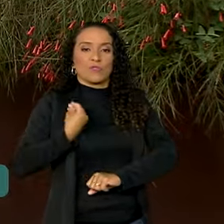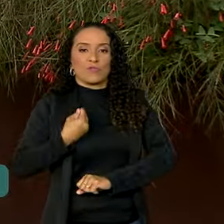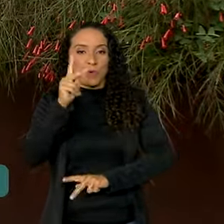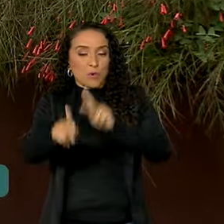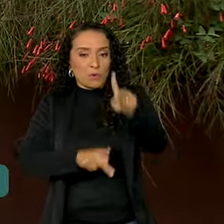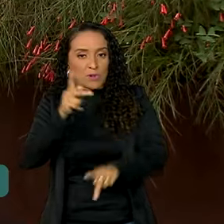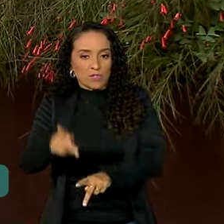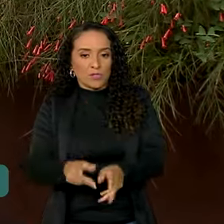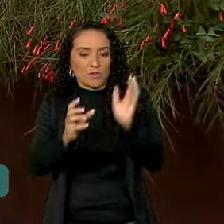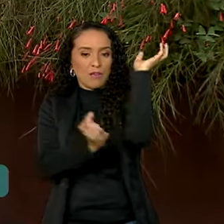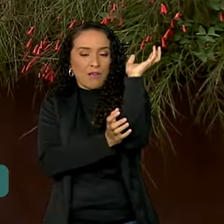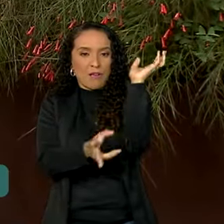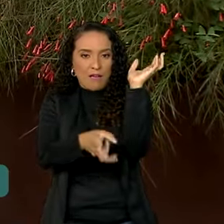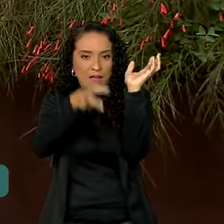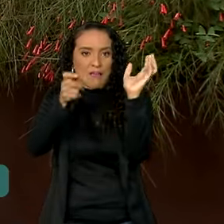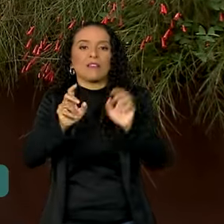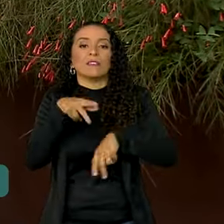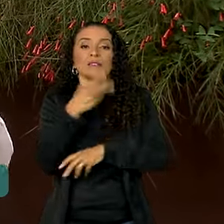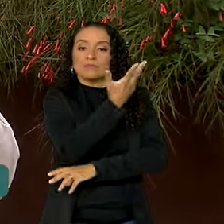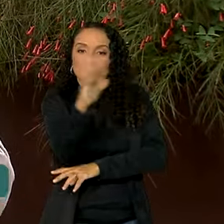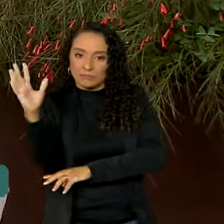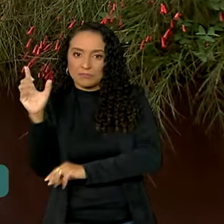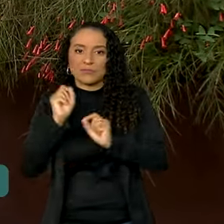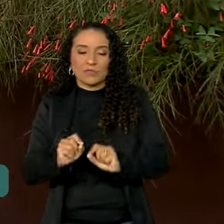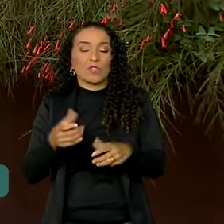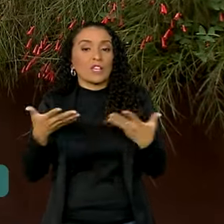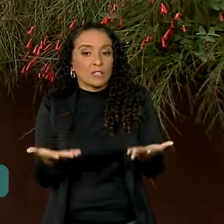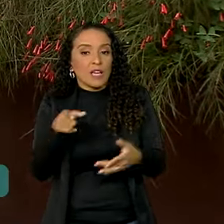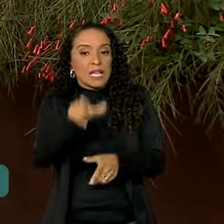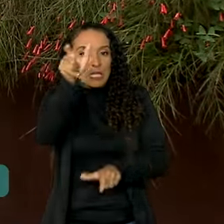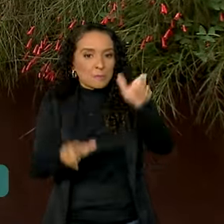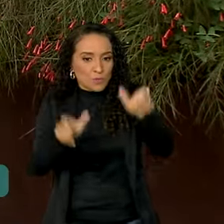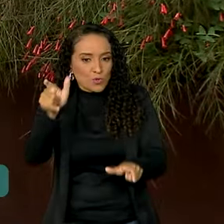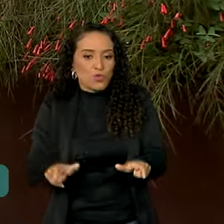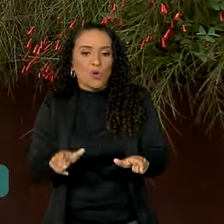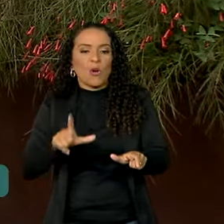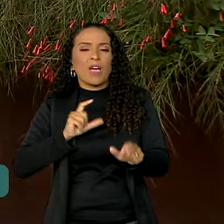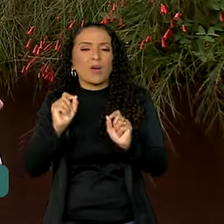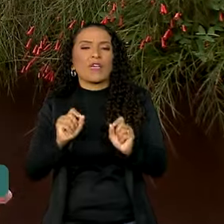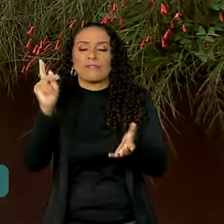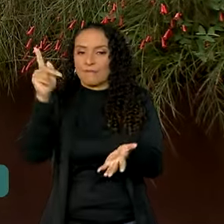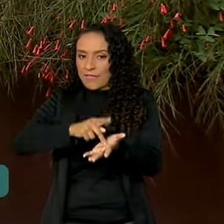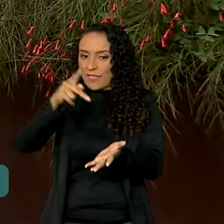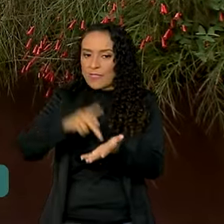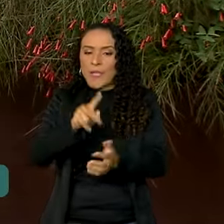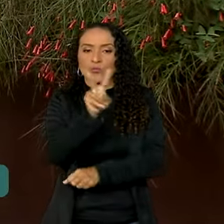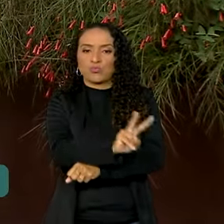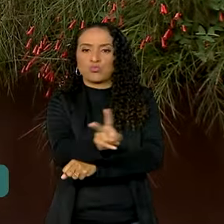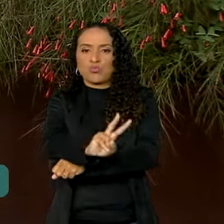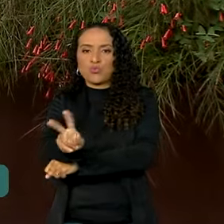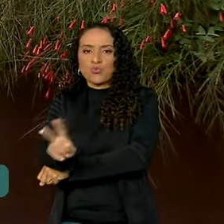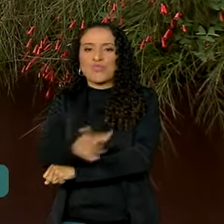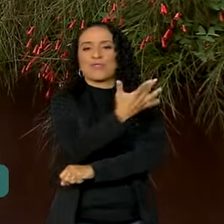populações extrativistas e para o meio ambiente, já que essas pessoas se tornam verdadeiras guardiãs